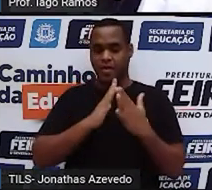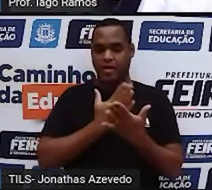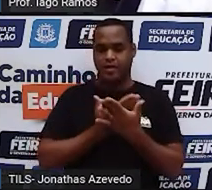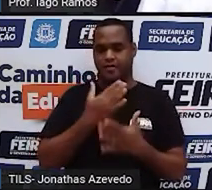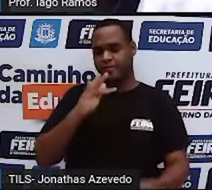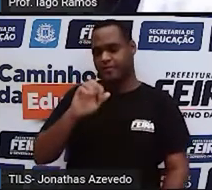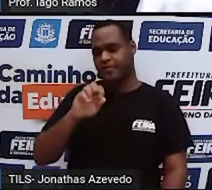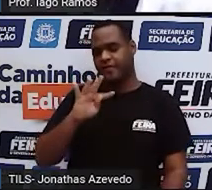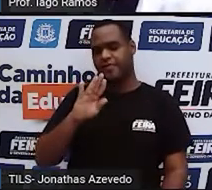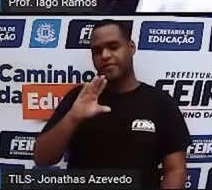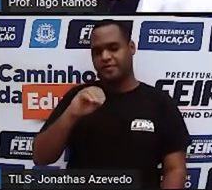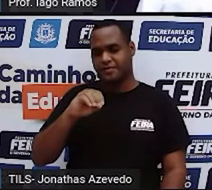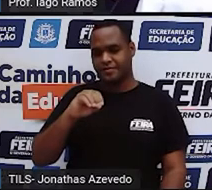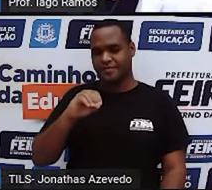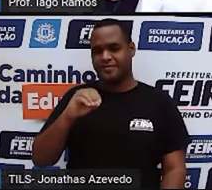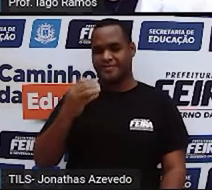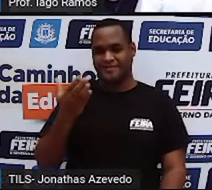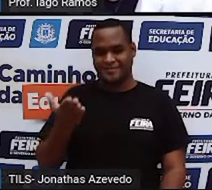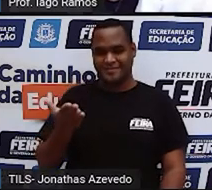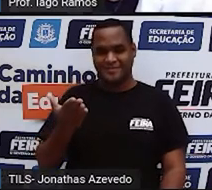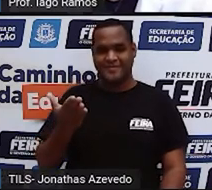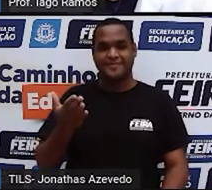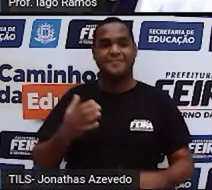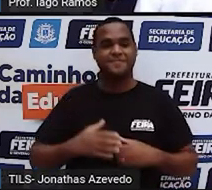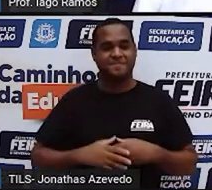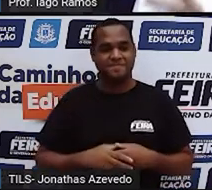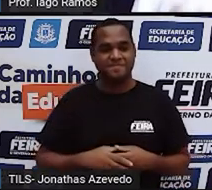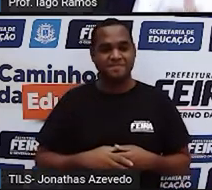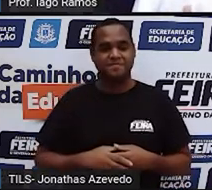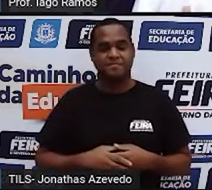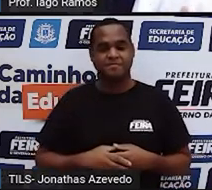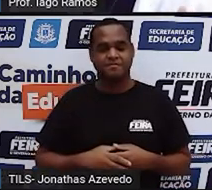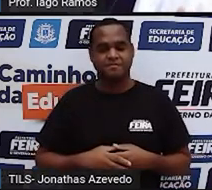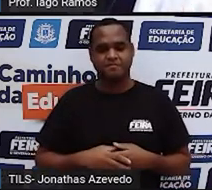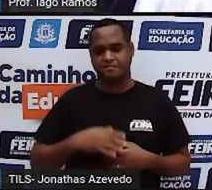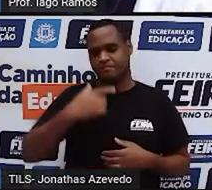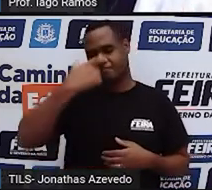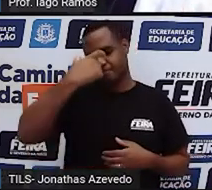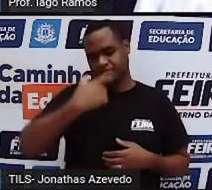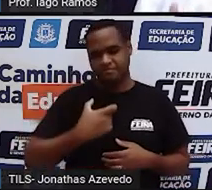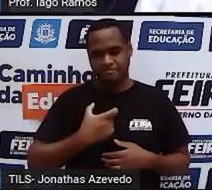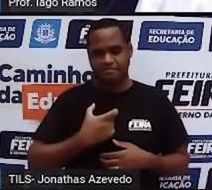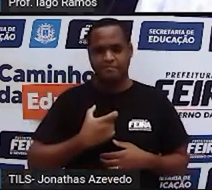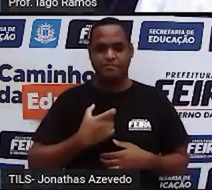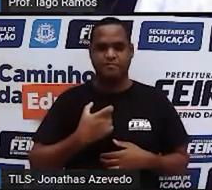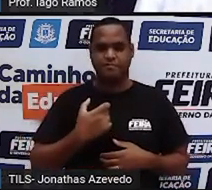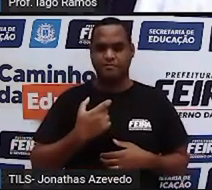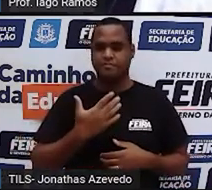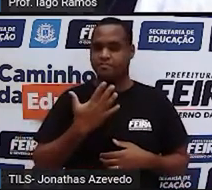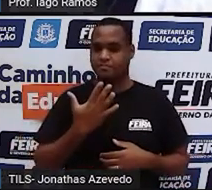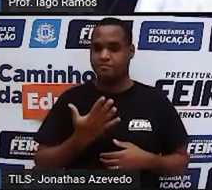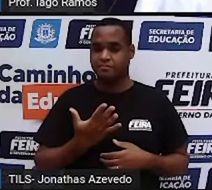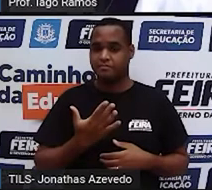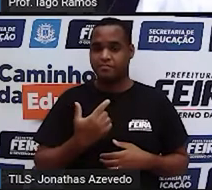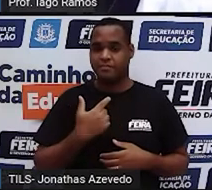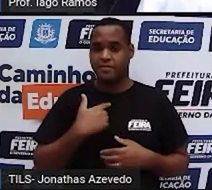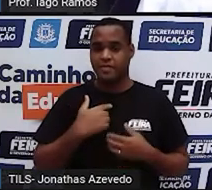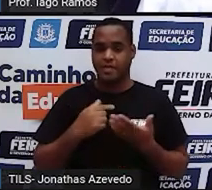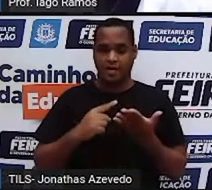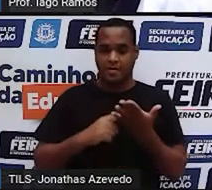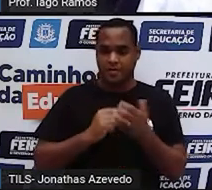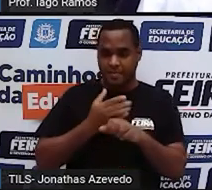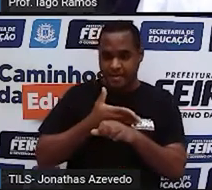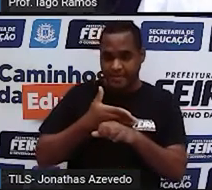Municipal Faustino Dias Lima, tá bom? As minhas características aqui, um pouquinho delas, é que eu tenho pele